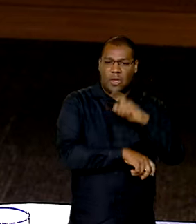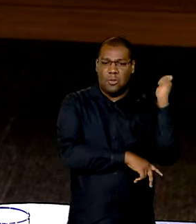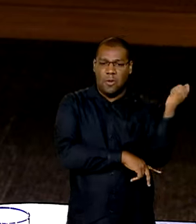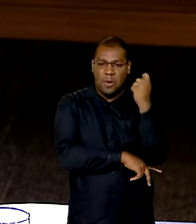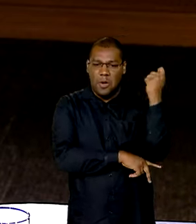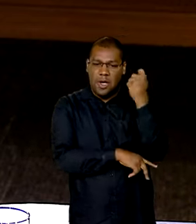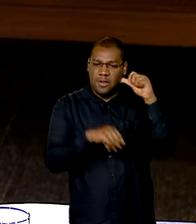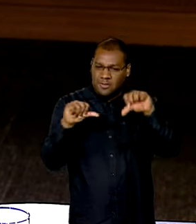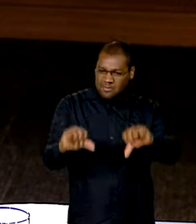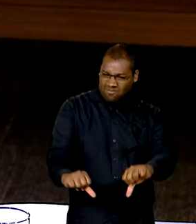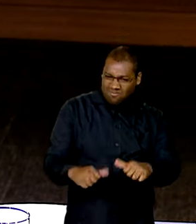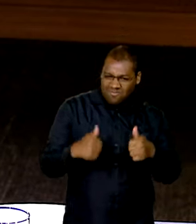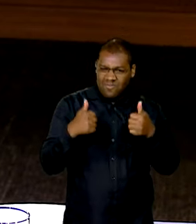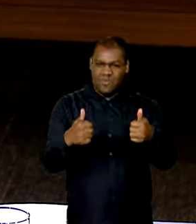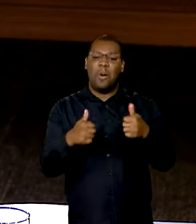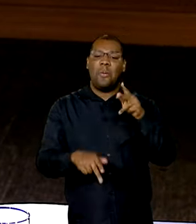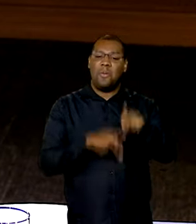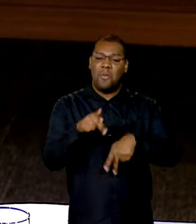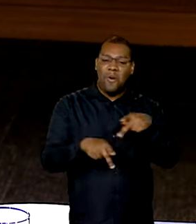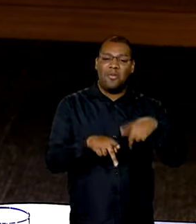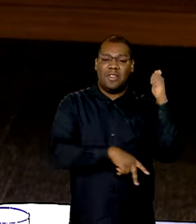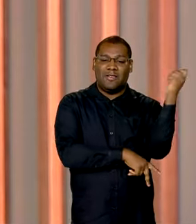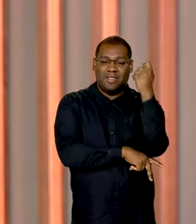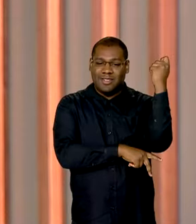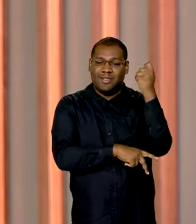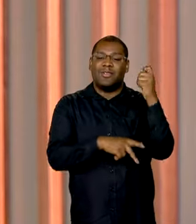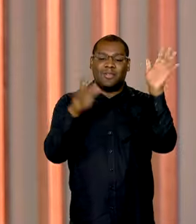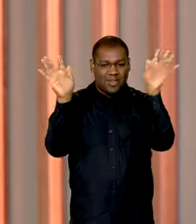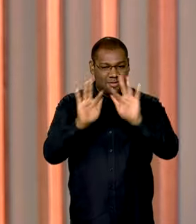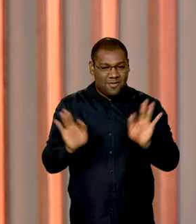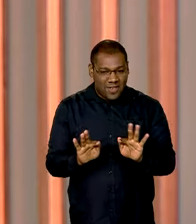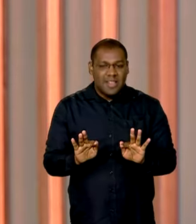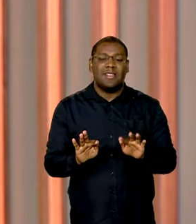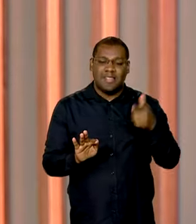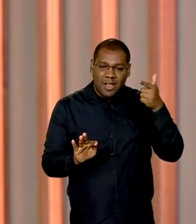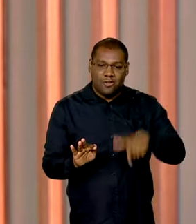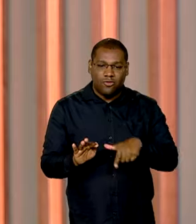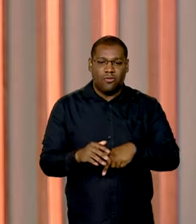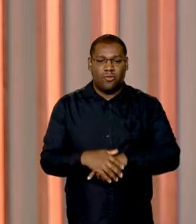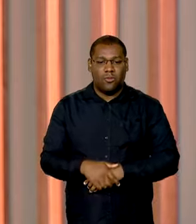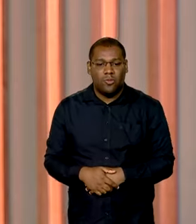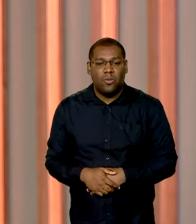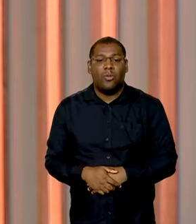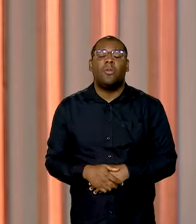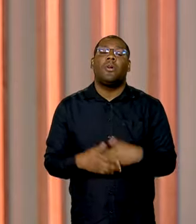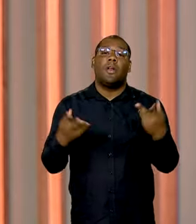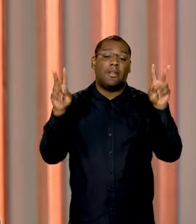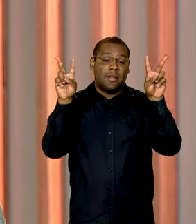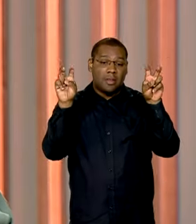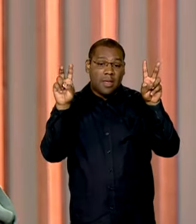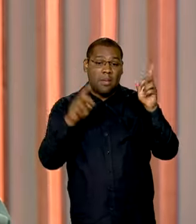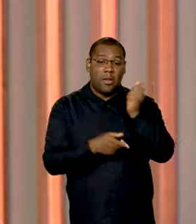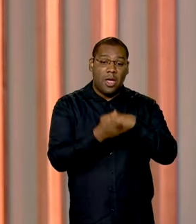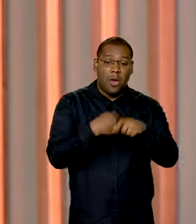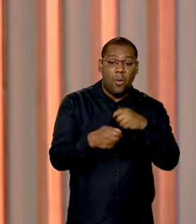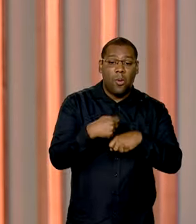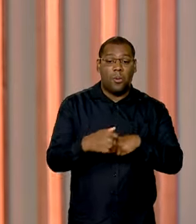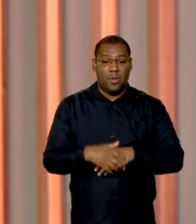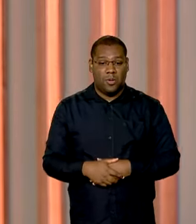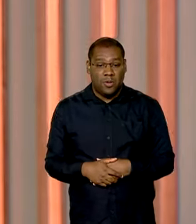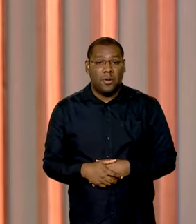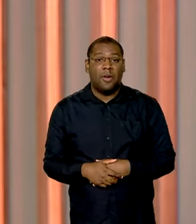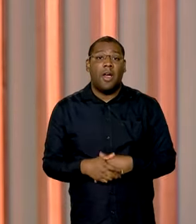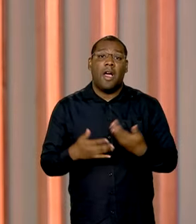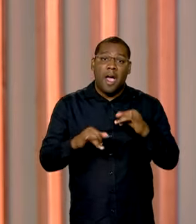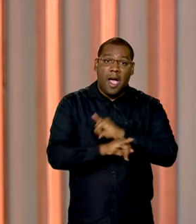voltar a viver felizes, sabe, com as suas famílias. Lula também falou sobre economia. Ele citou a abertura de